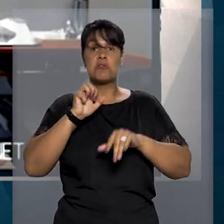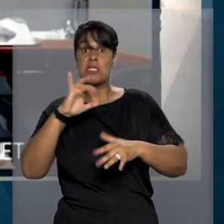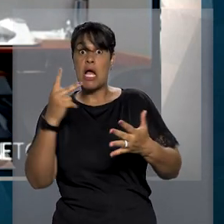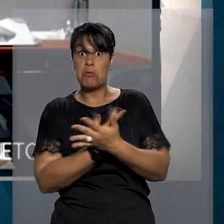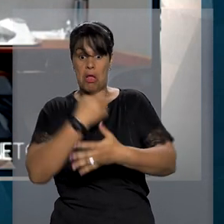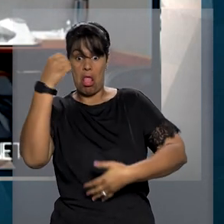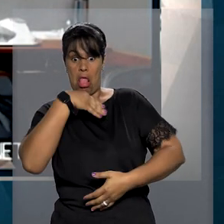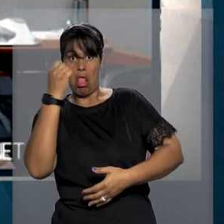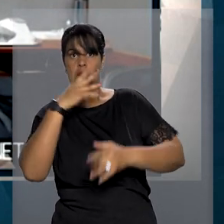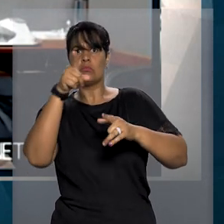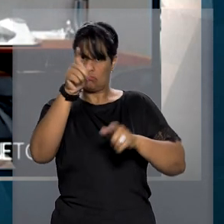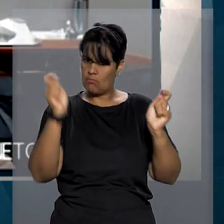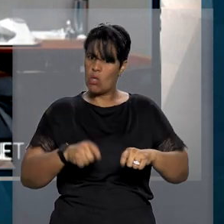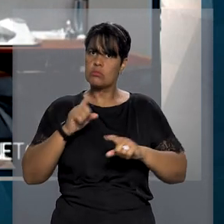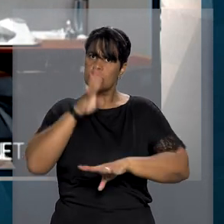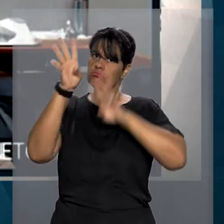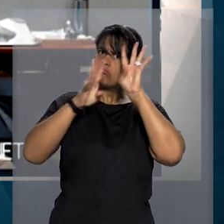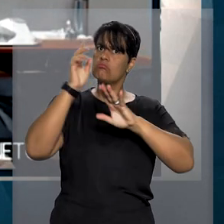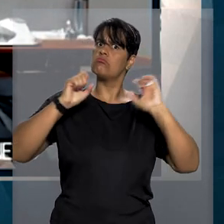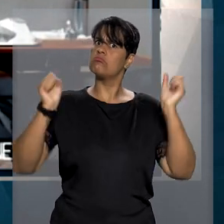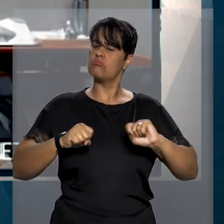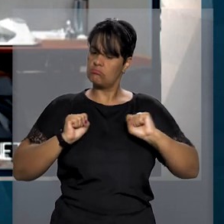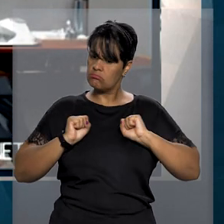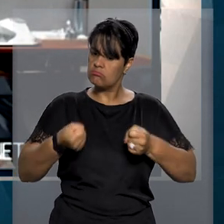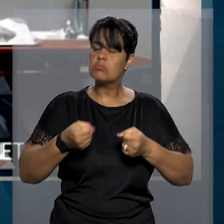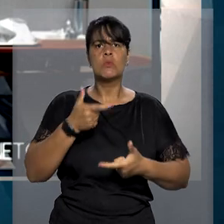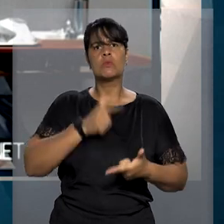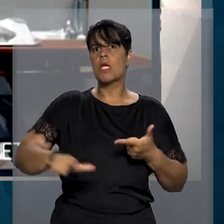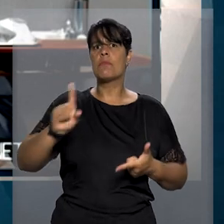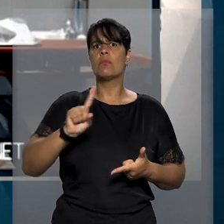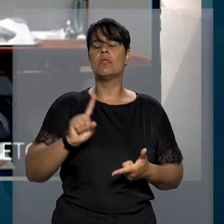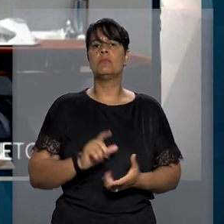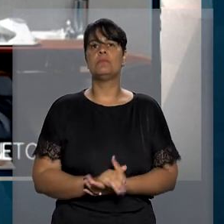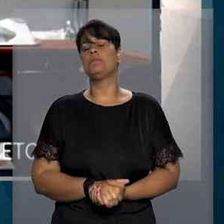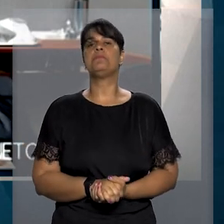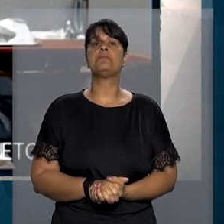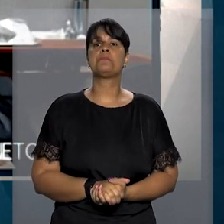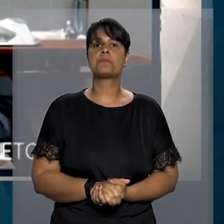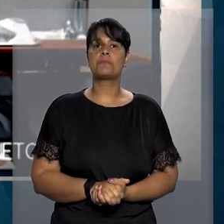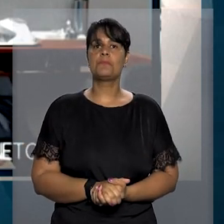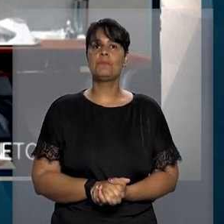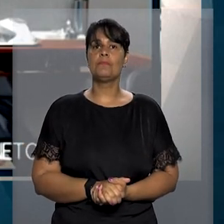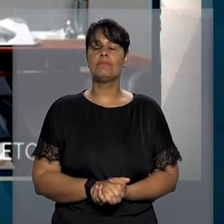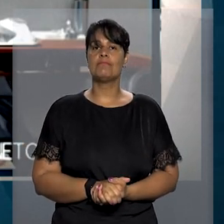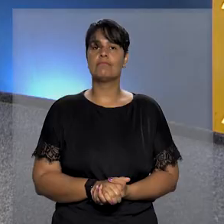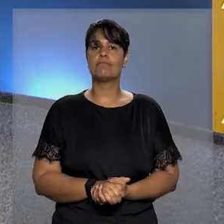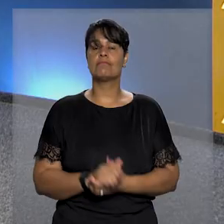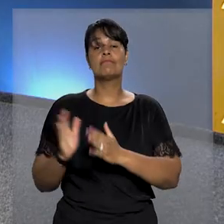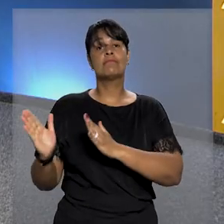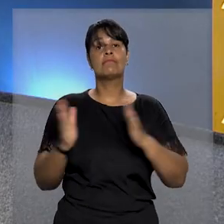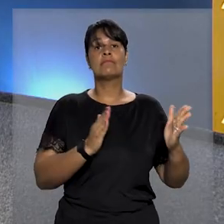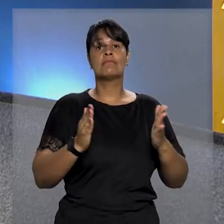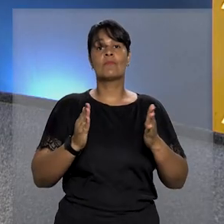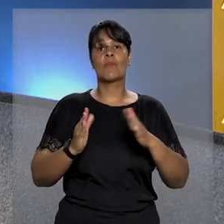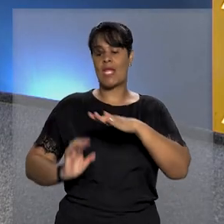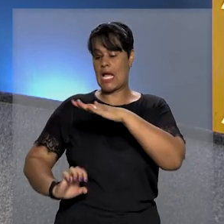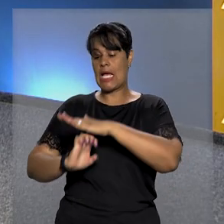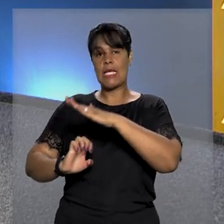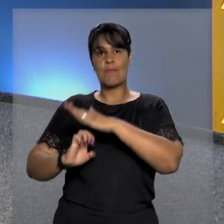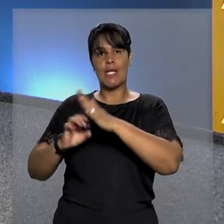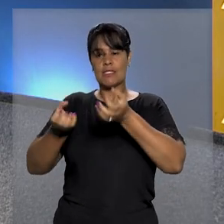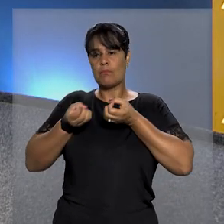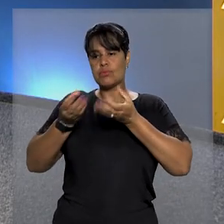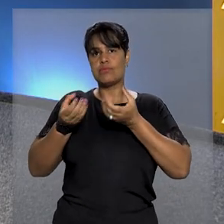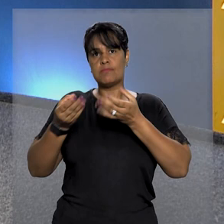intervindo em casos de abuso, excesso de linguagem ou mediante requerimento de uma das partes. Confissão de empresa